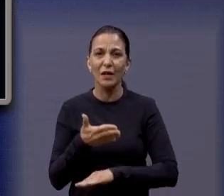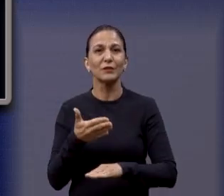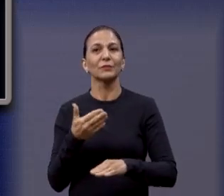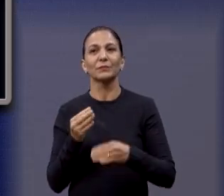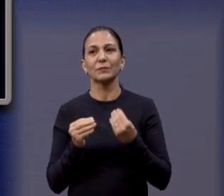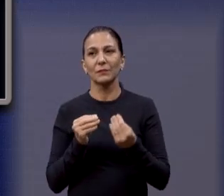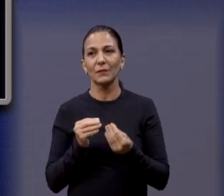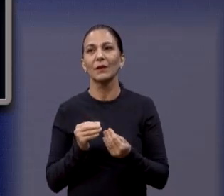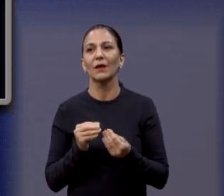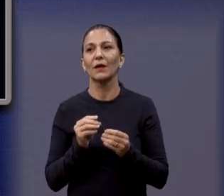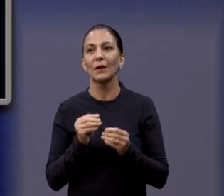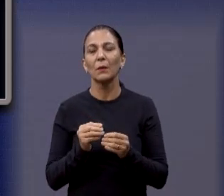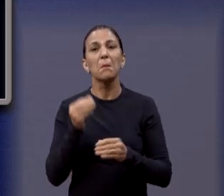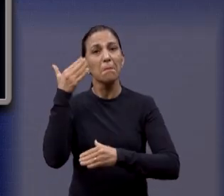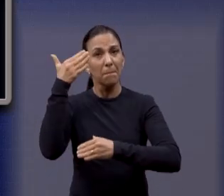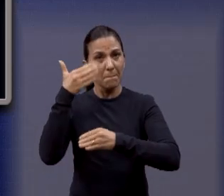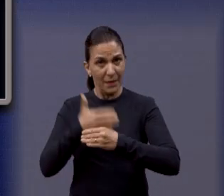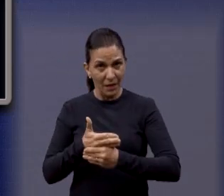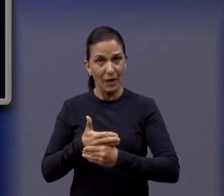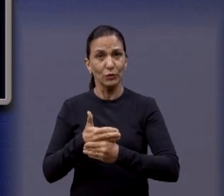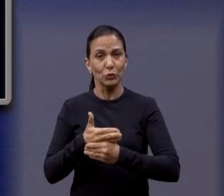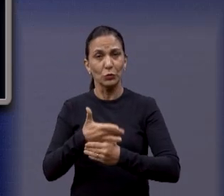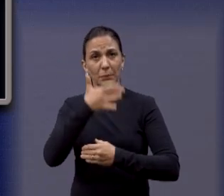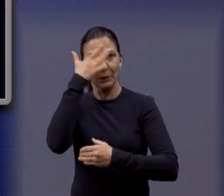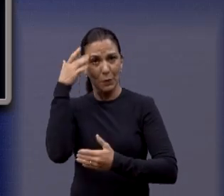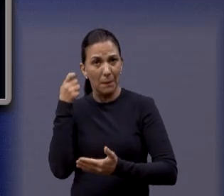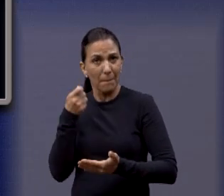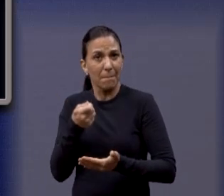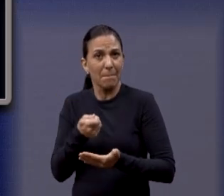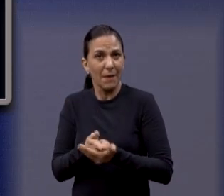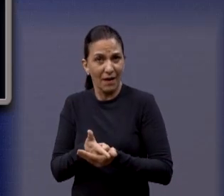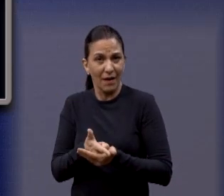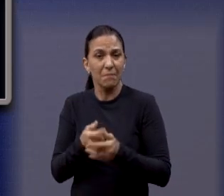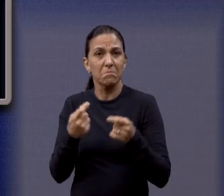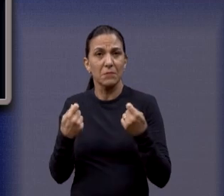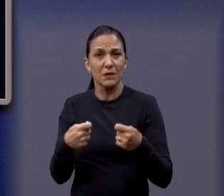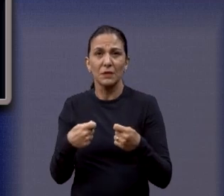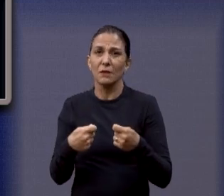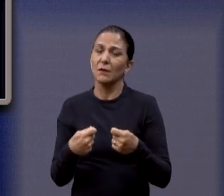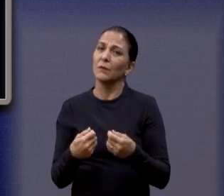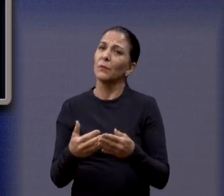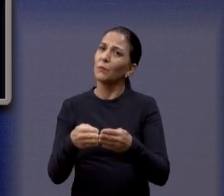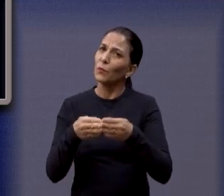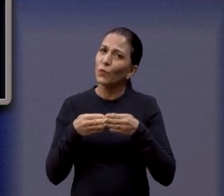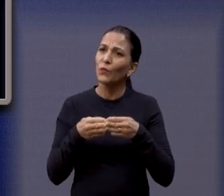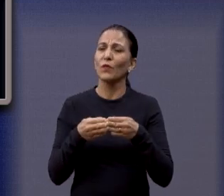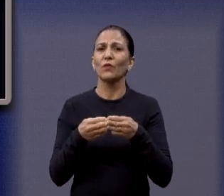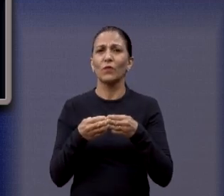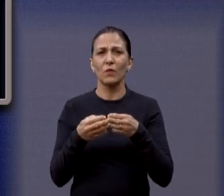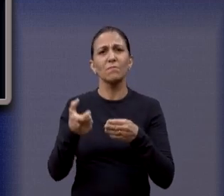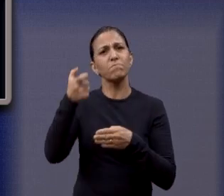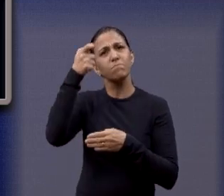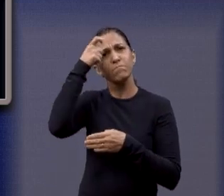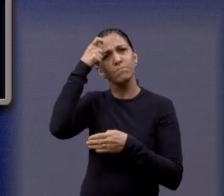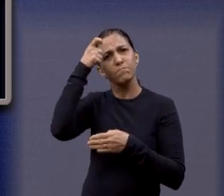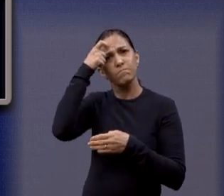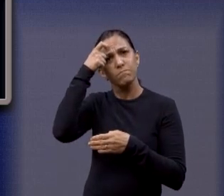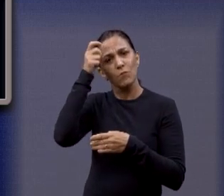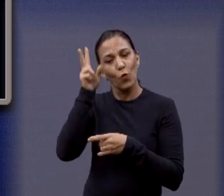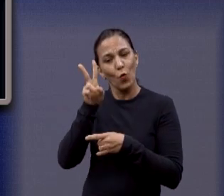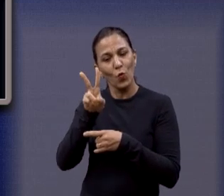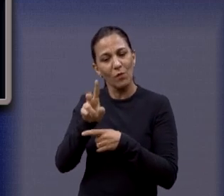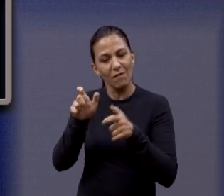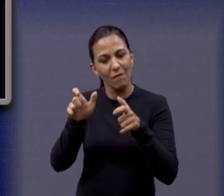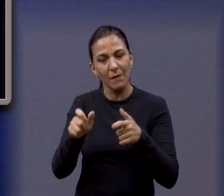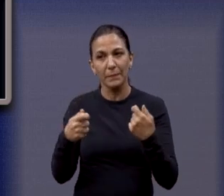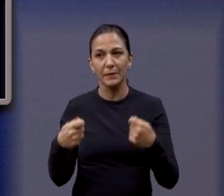vai fazer igual o Bueno? Vai colocar um pedágio aqui no meio para quem estiver passando o Botânico? Pelo amor de Deus, coloca um pouquinho a mão na consciência, vem cuidar do parque.